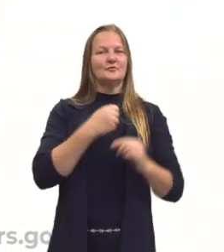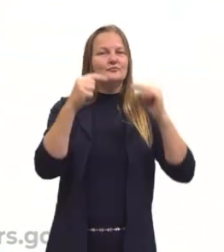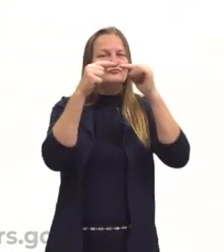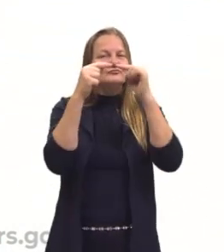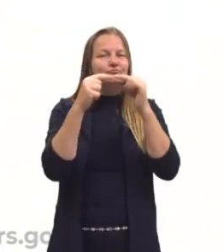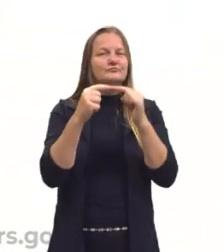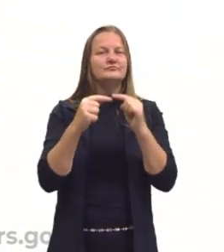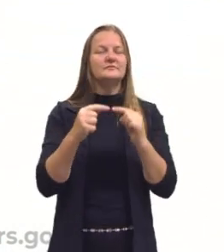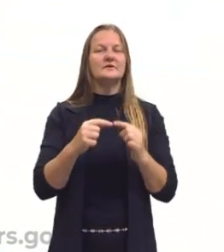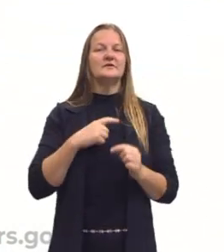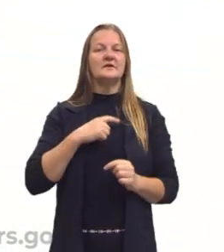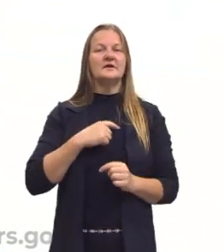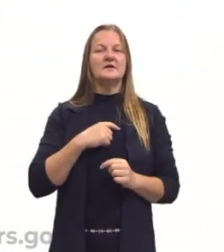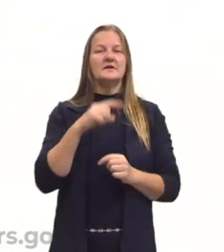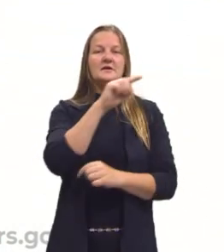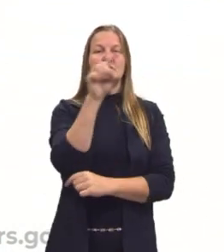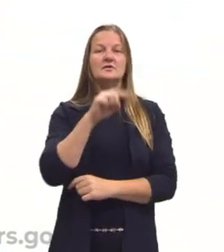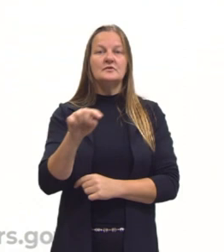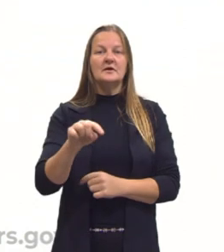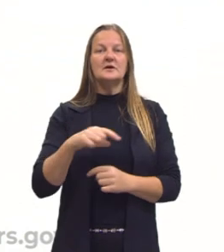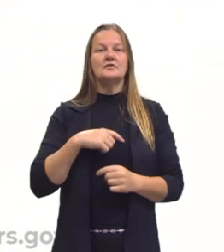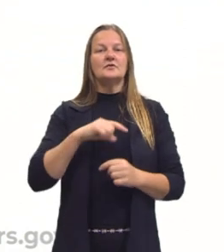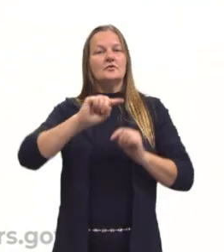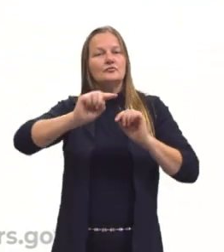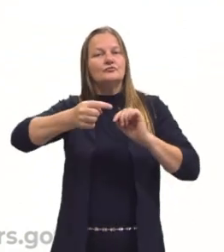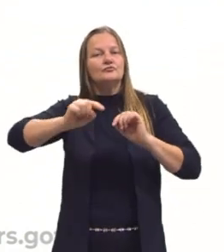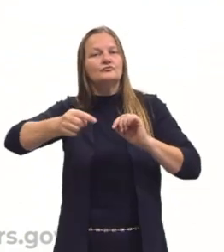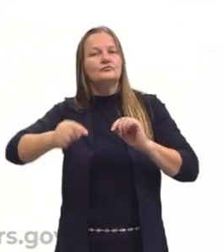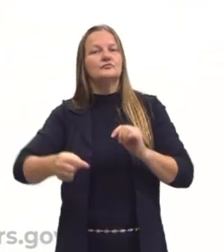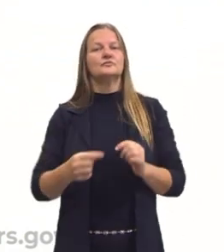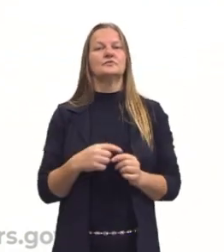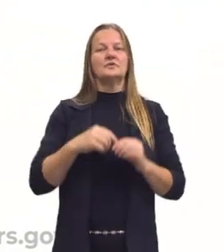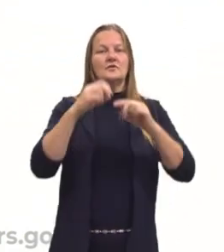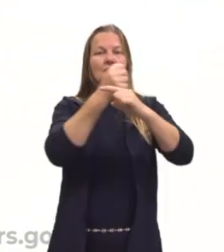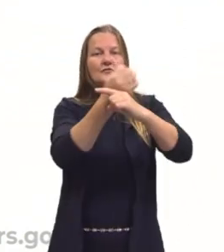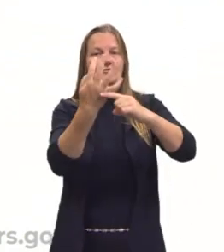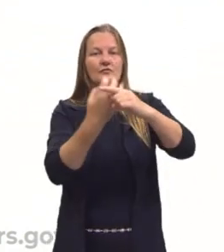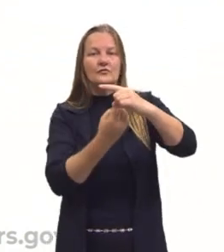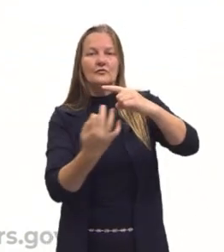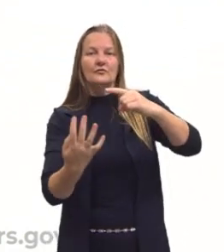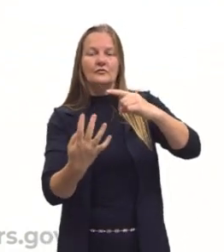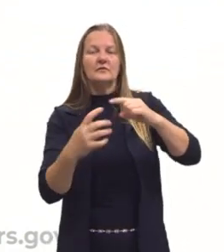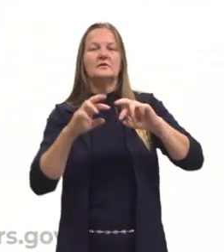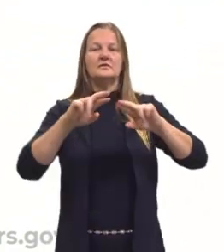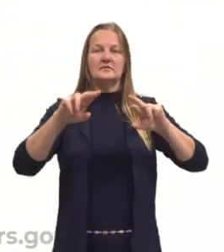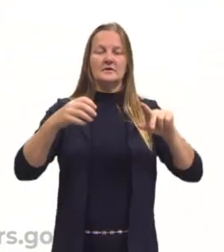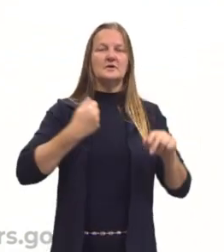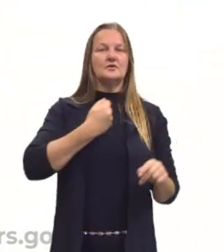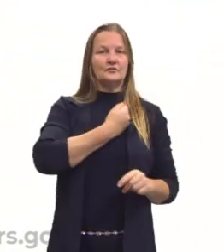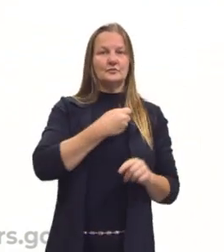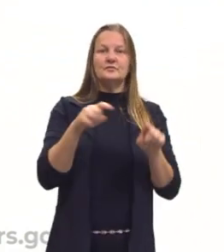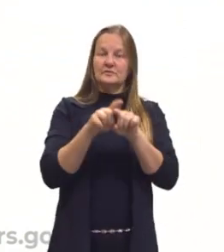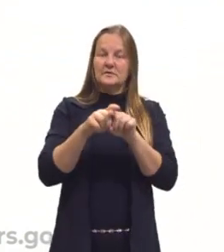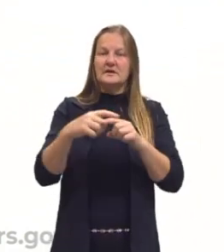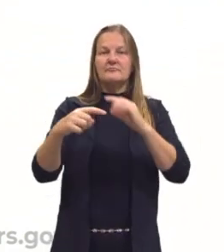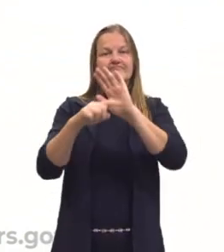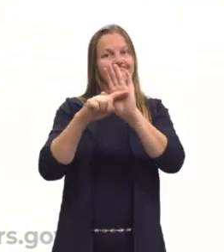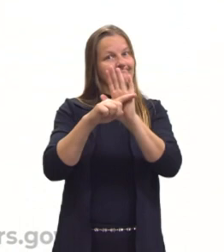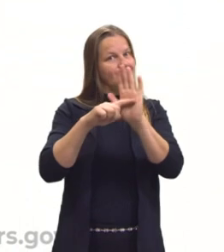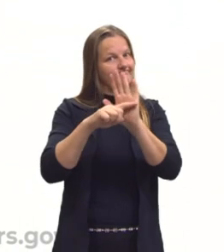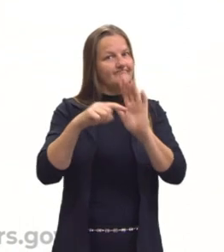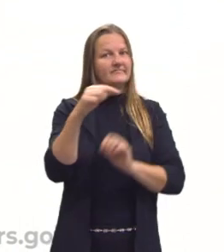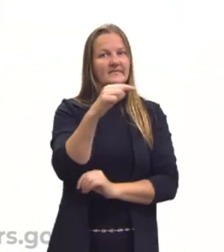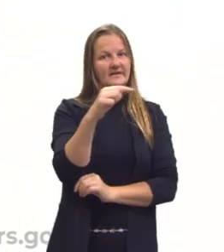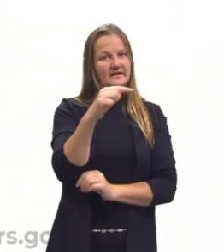Há os números inteiros, os decimais, as frações. Os números também podem ser negativos, né?